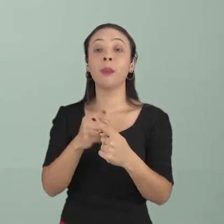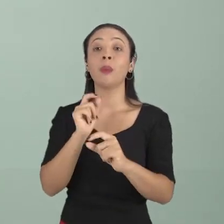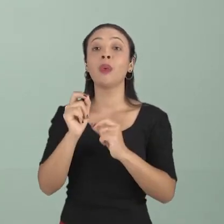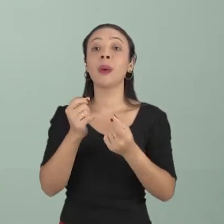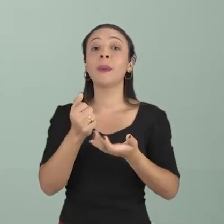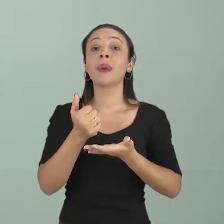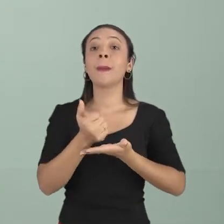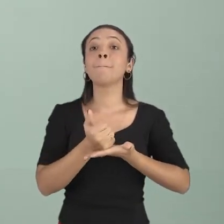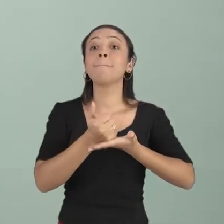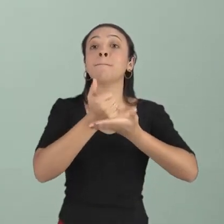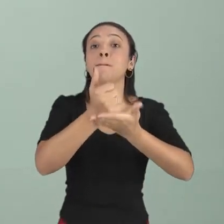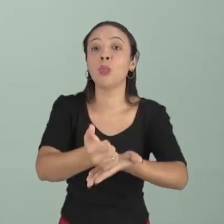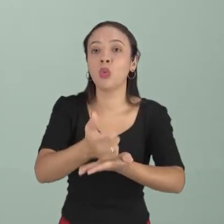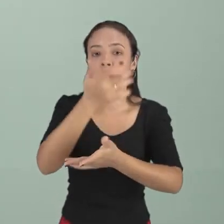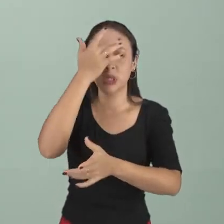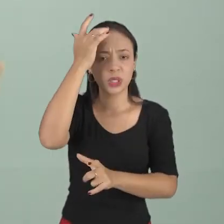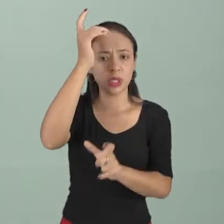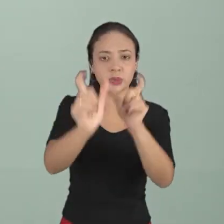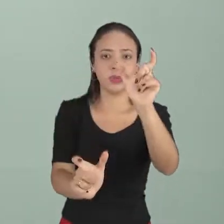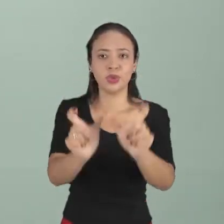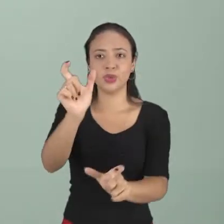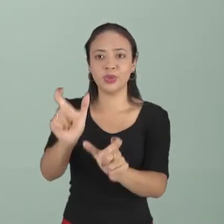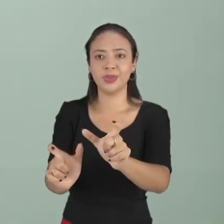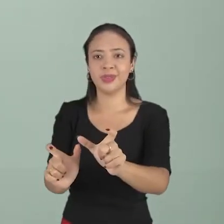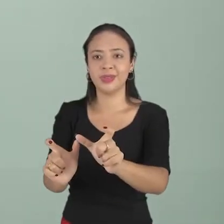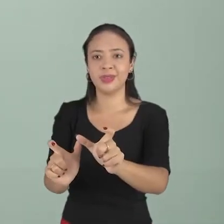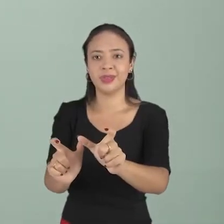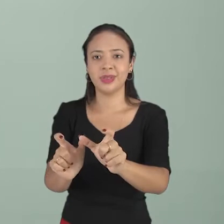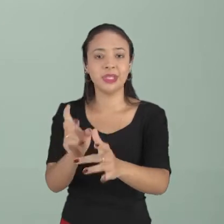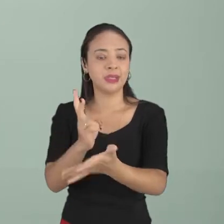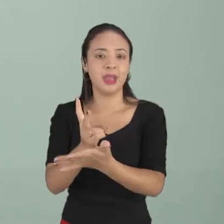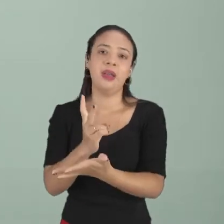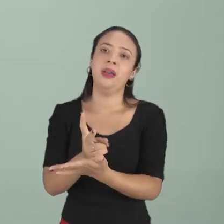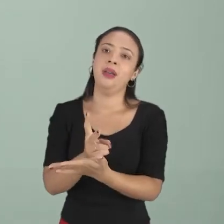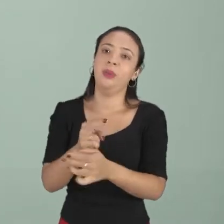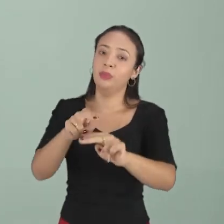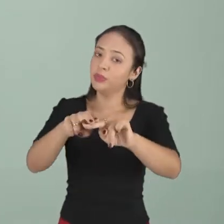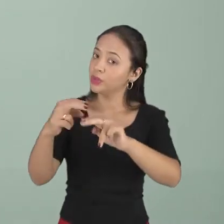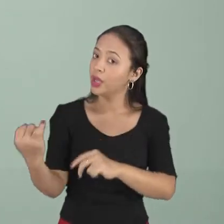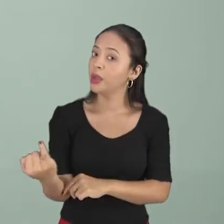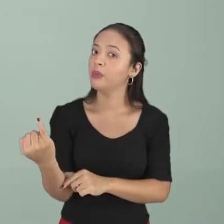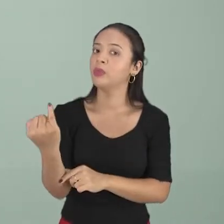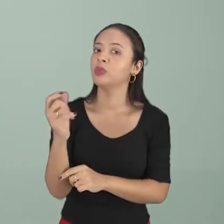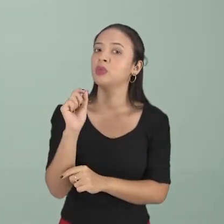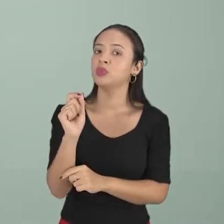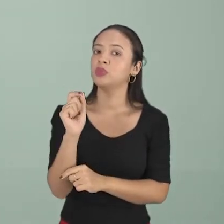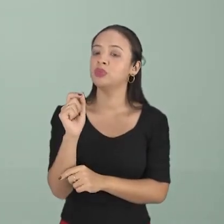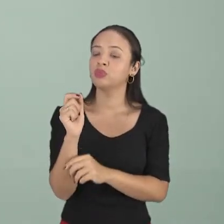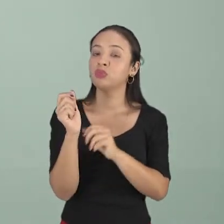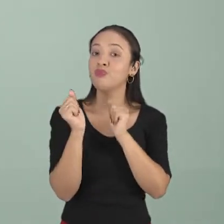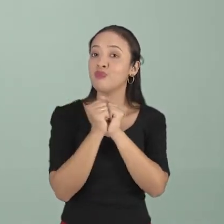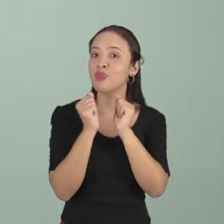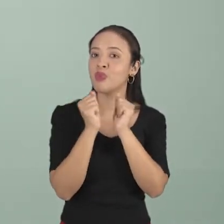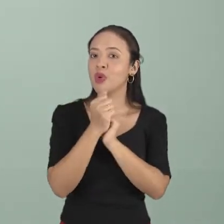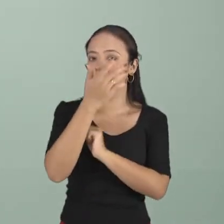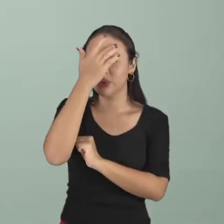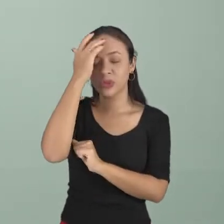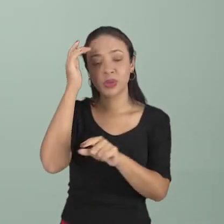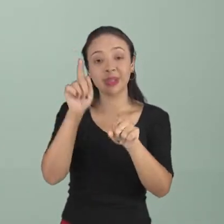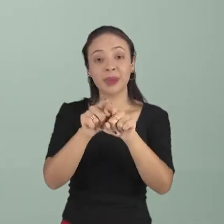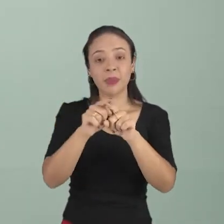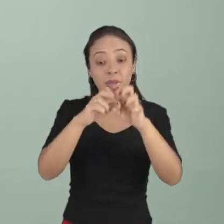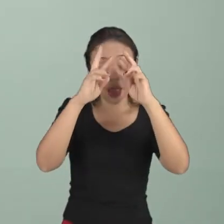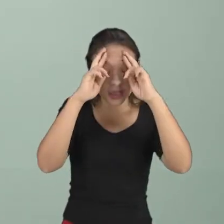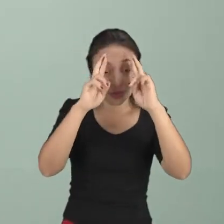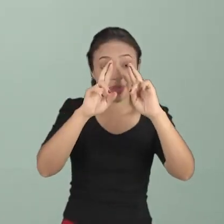E não as pessoas existem para prestar um serviço à religião. Então, é importante a gente se aproximar das pessoas, respeitar um modo diferente.